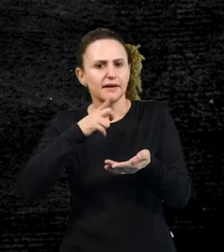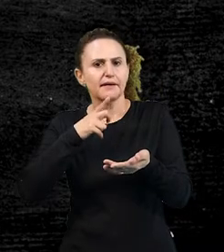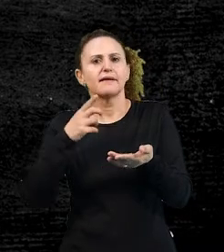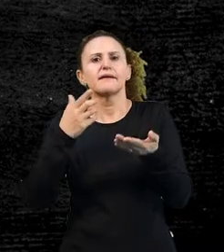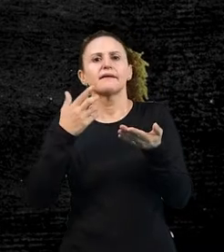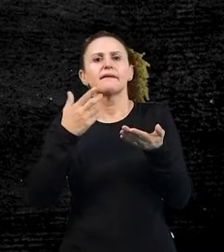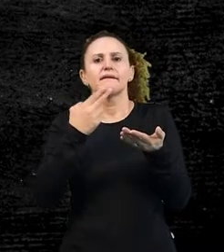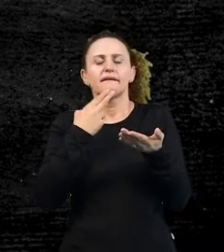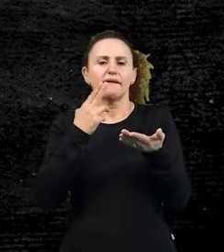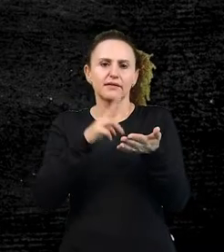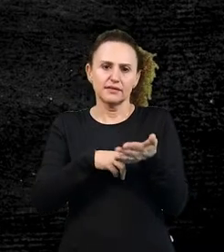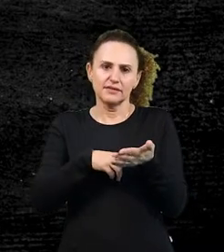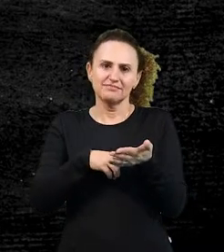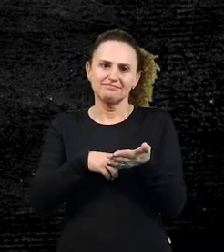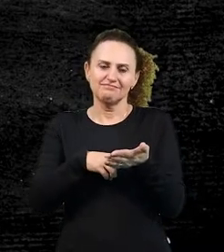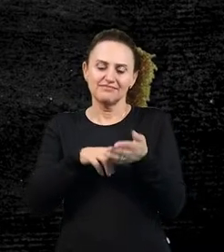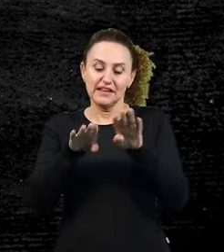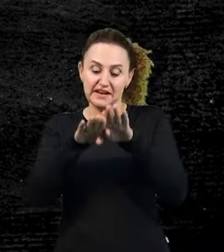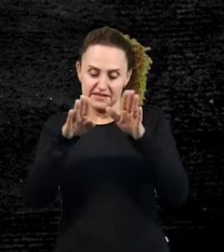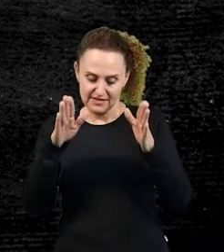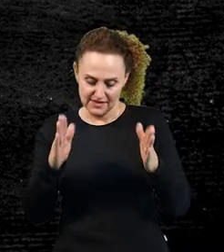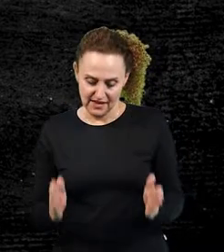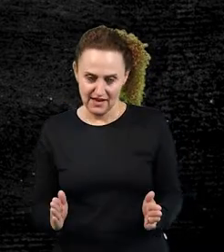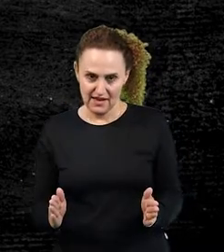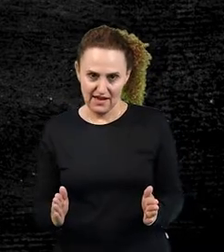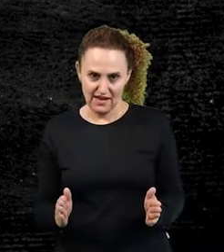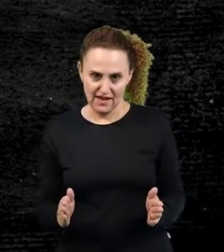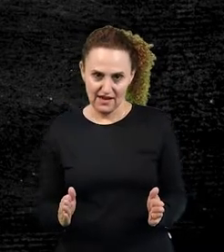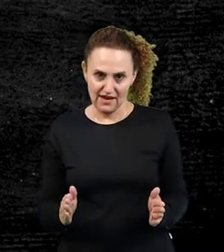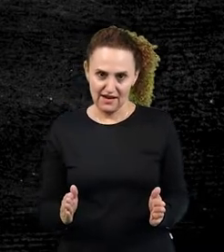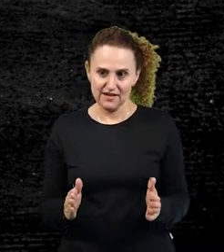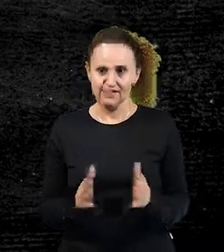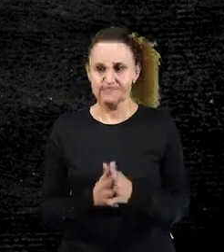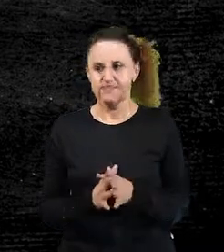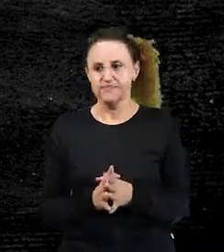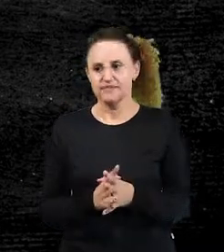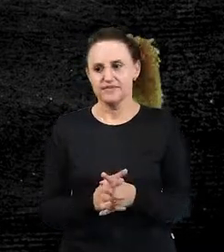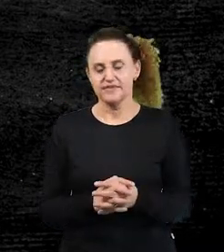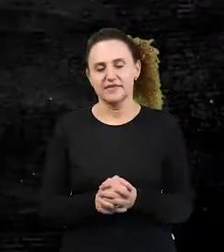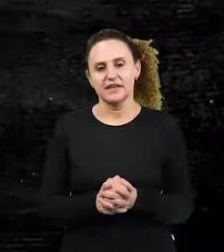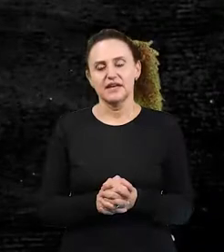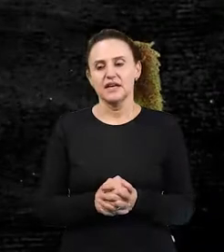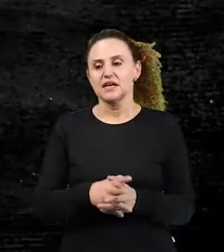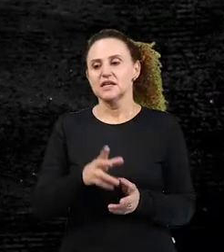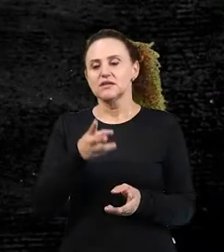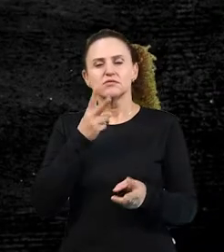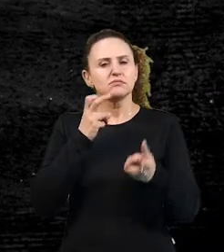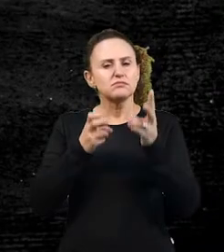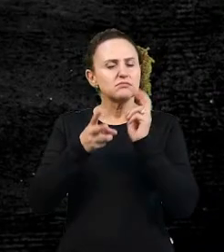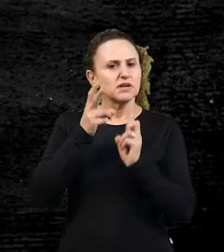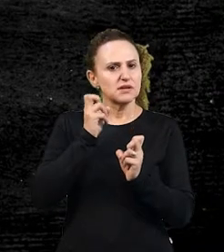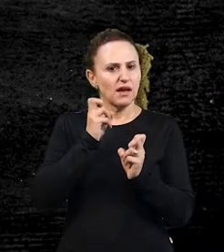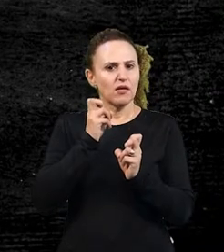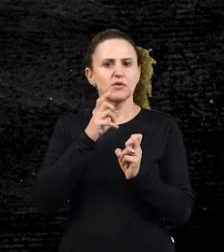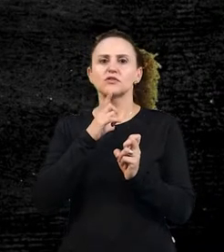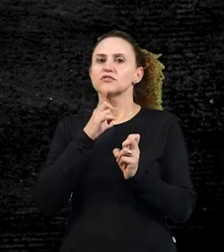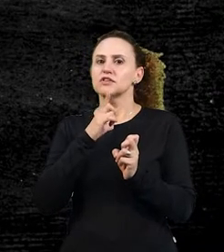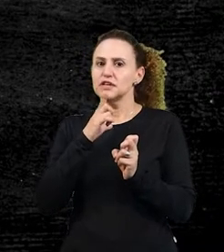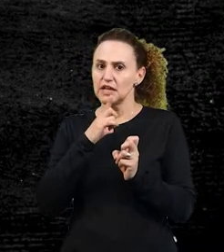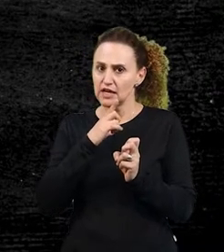essa carteira é uma cadeira. Então, o que acontece? nós temos um objeto